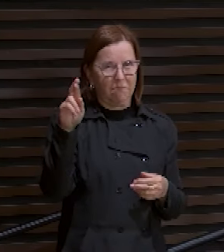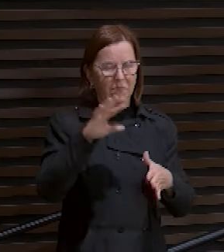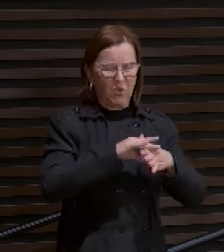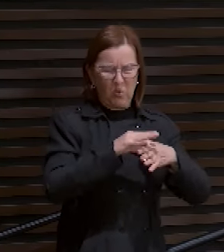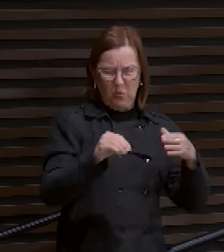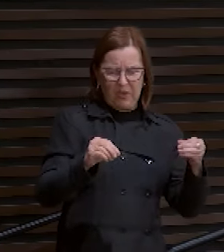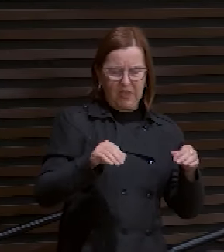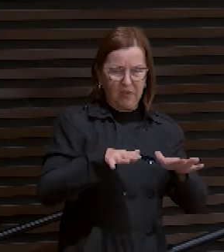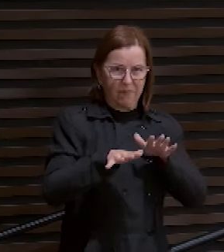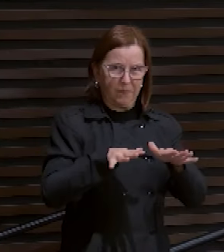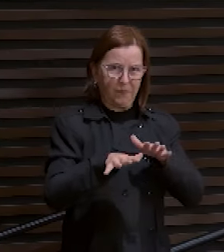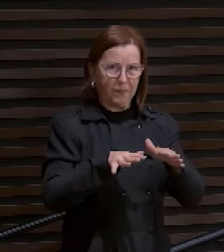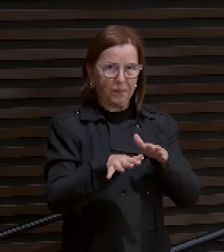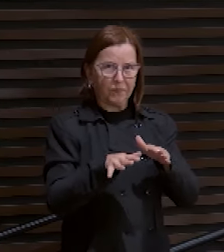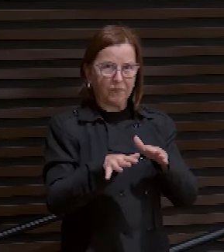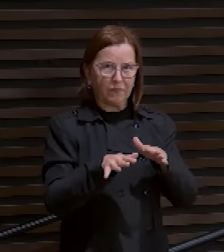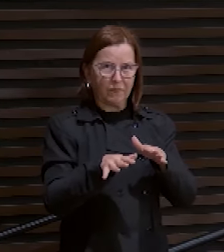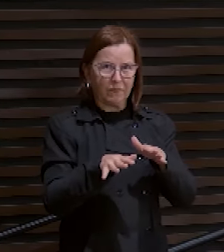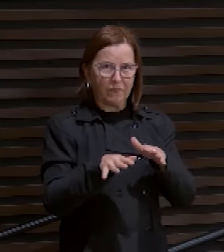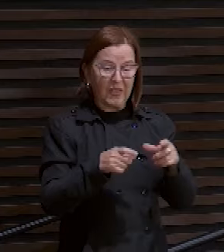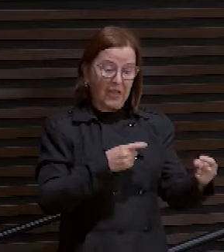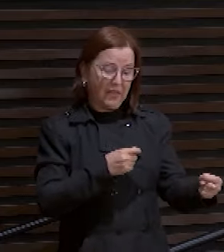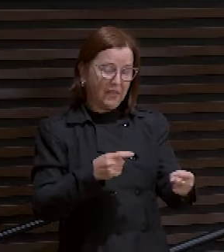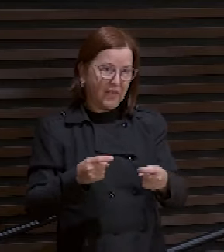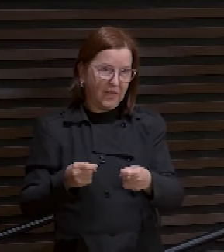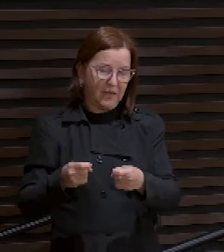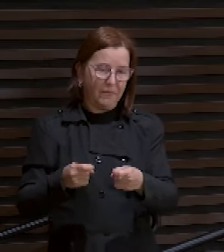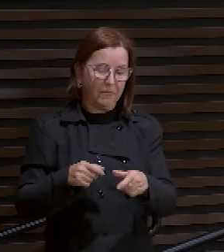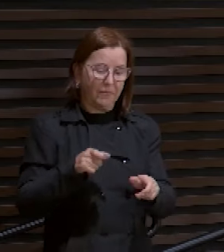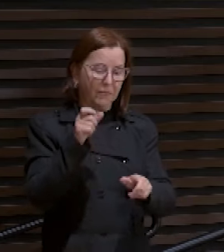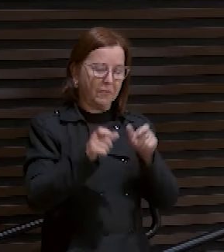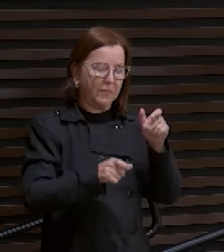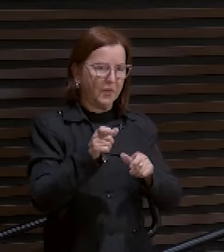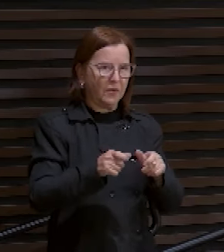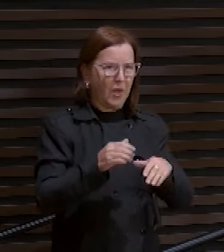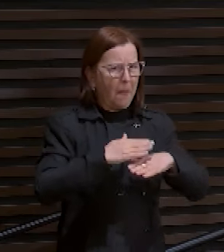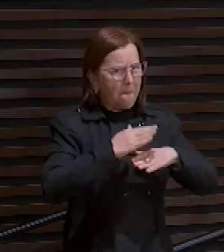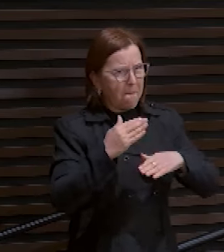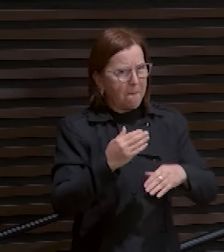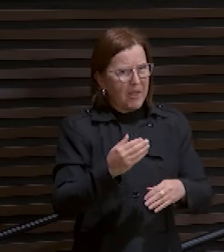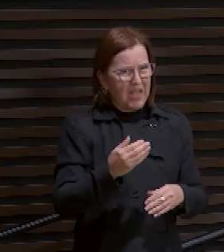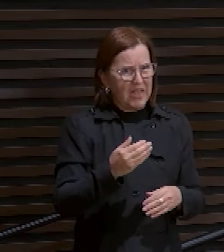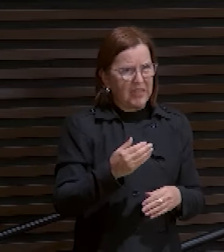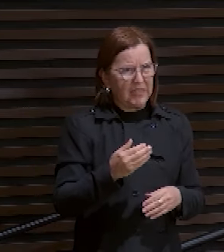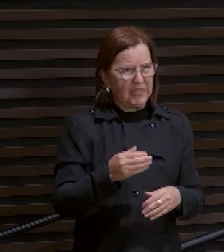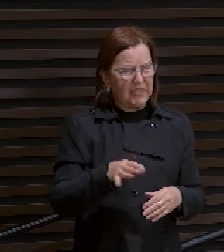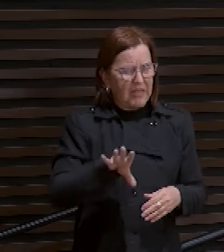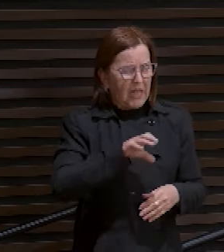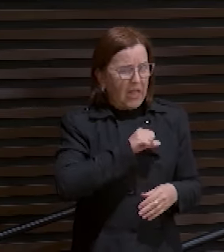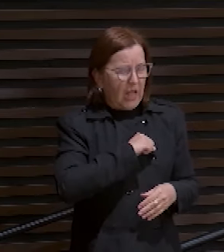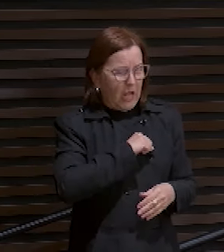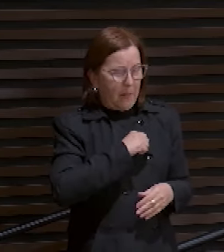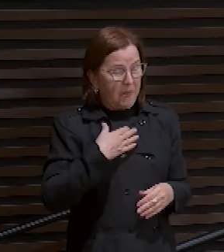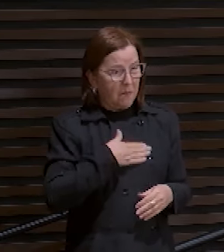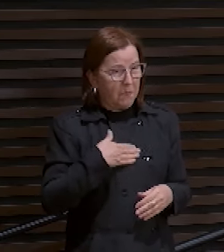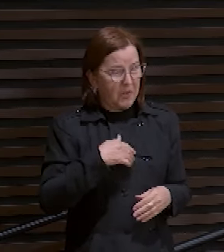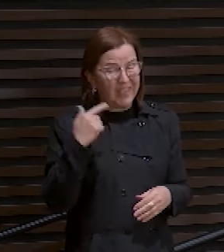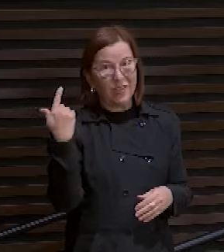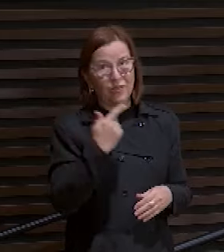Pestes, terremotos, guerras. As pessoas seriam mais amantes dos prazeres do que de Deus.